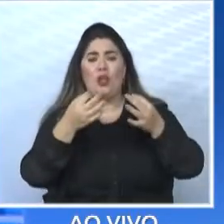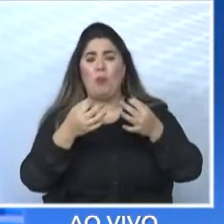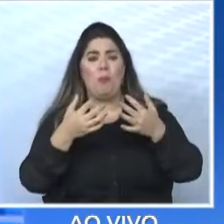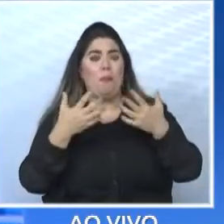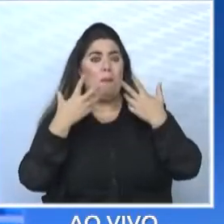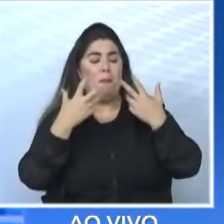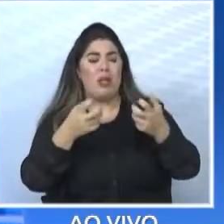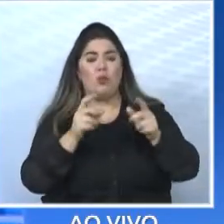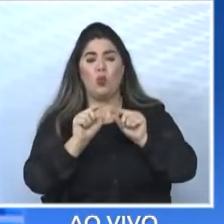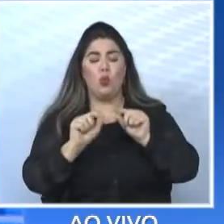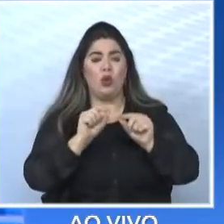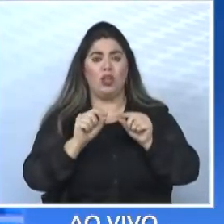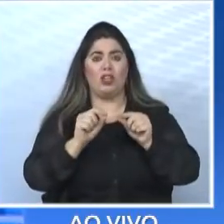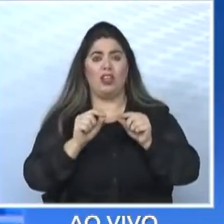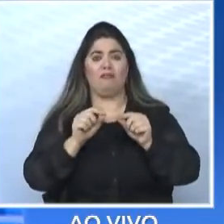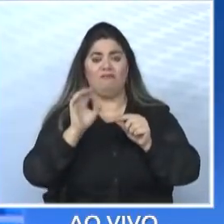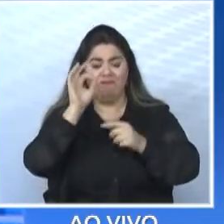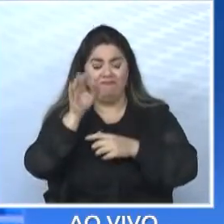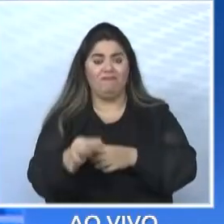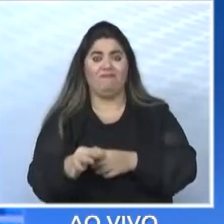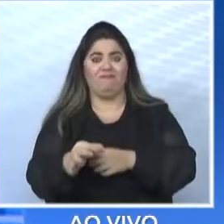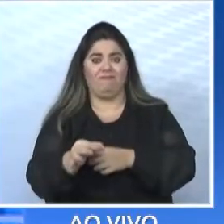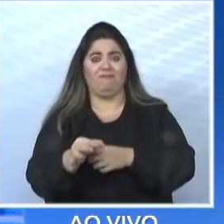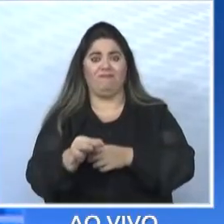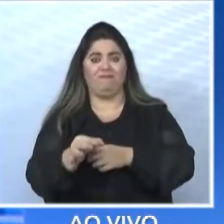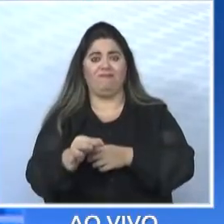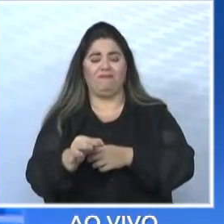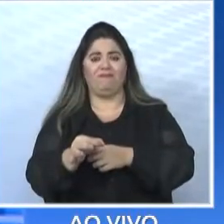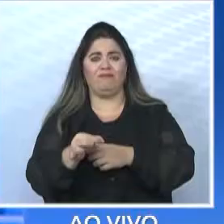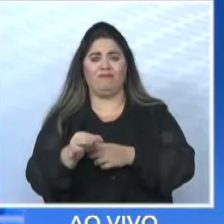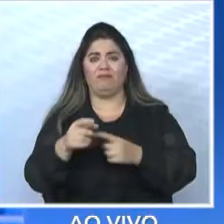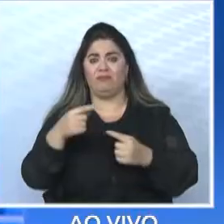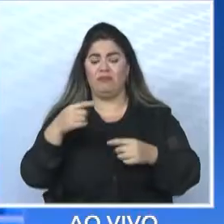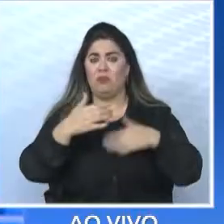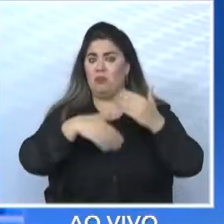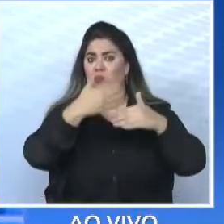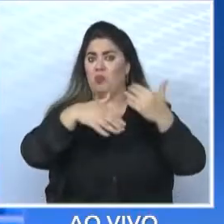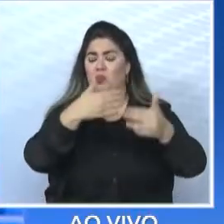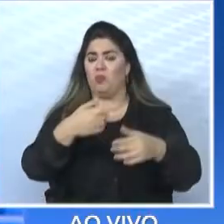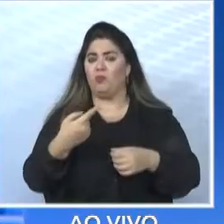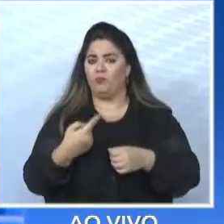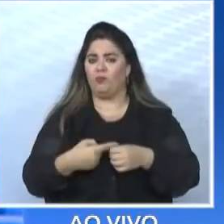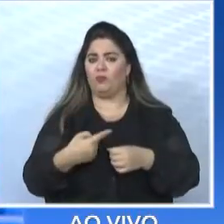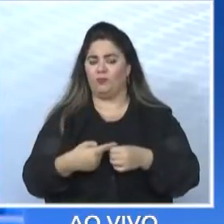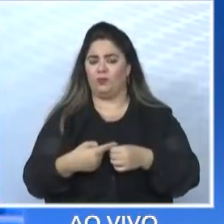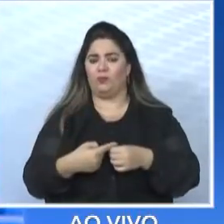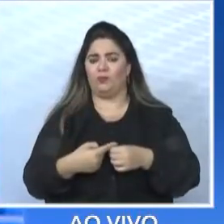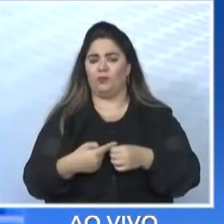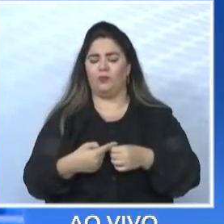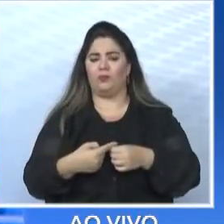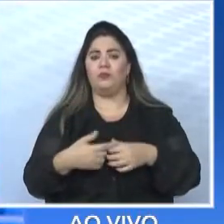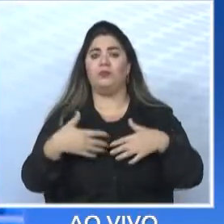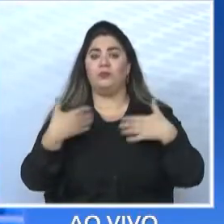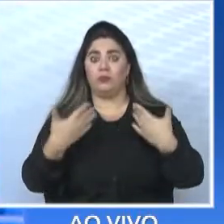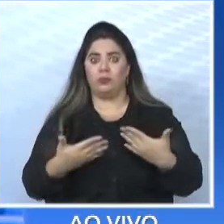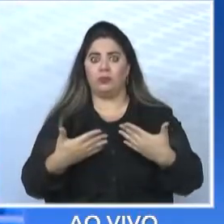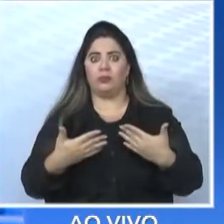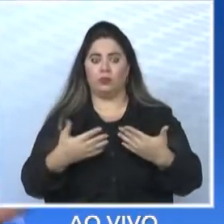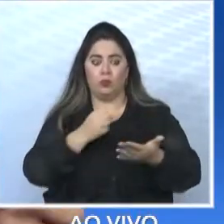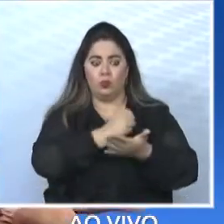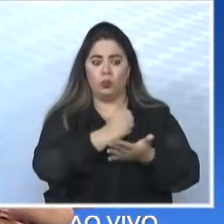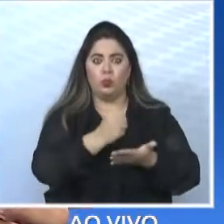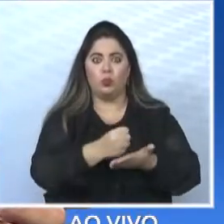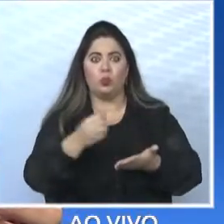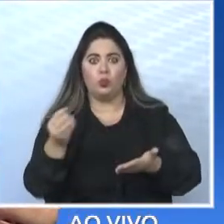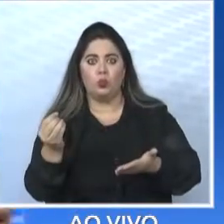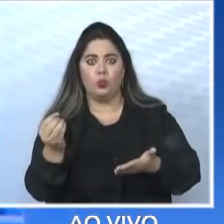correto. Esse caminho não era o correto para a cidade, para o desenvolvimento da cidade. Então, vejam, eles renovam o contrato para mais 10